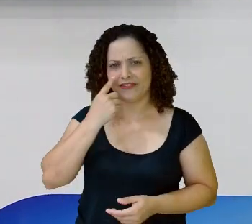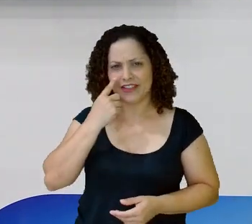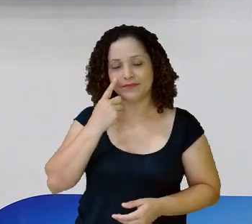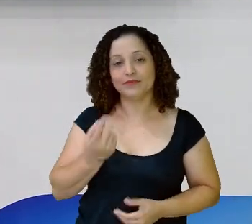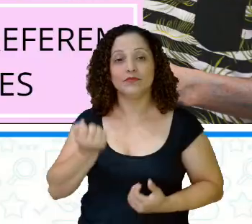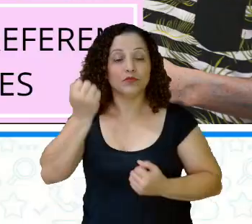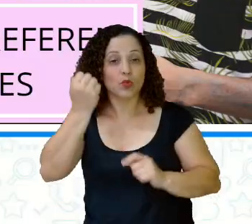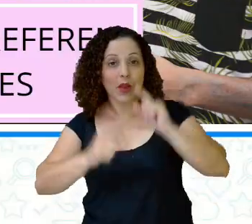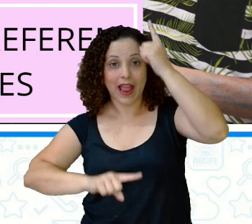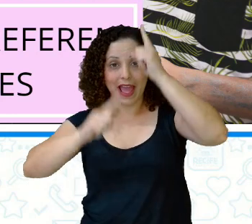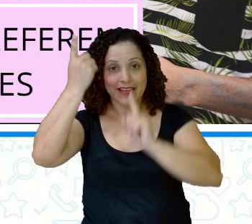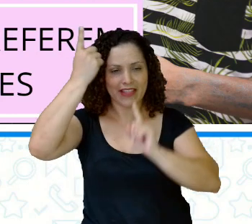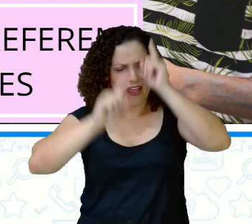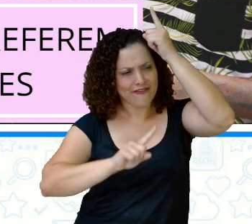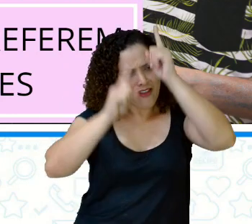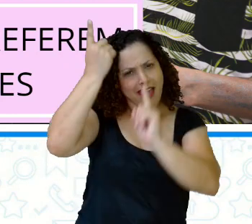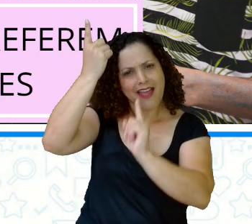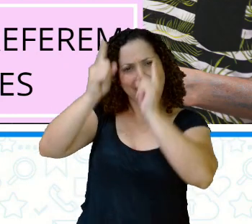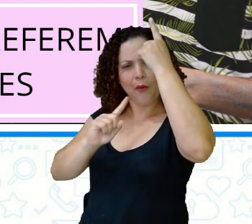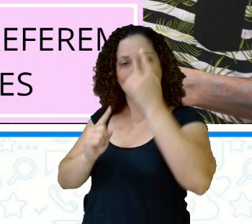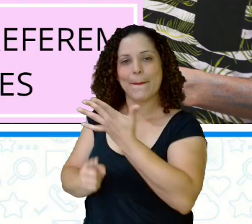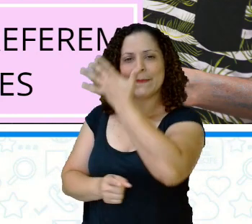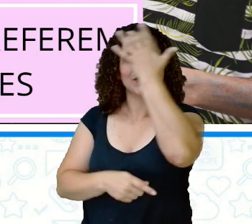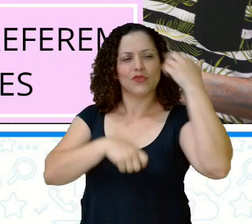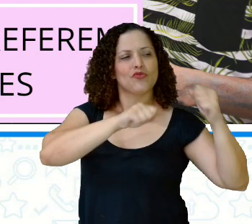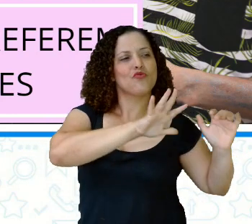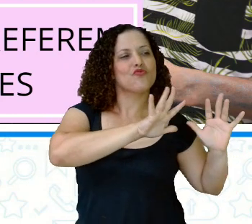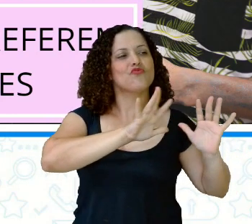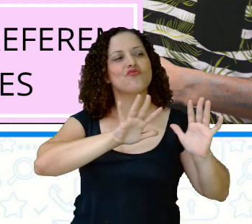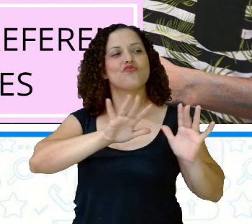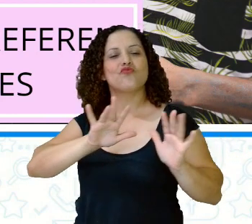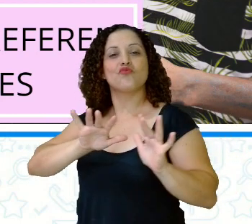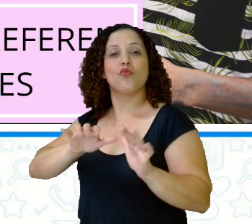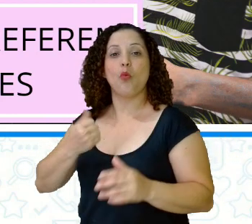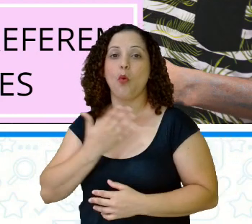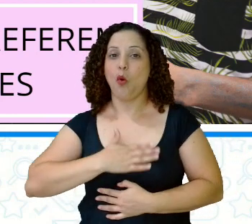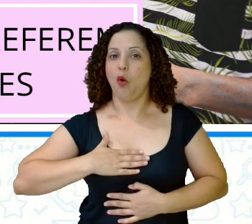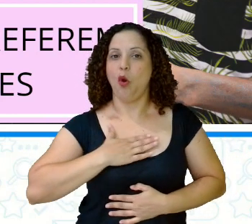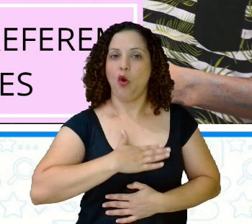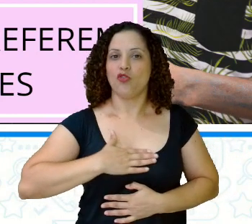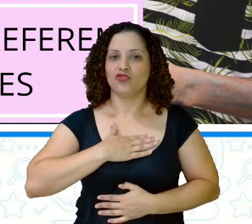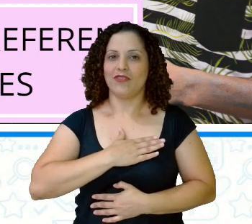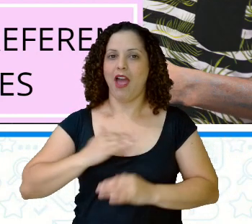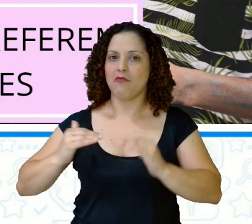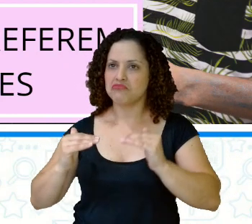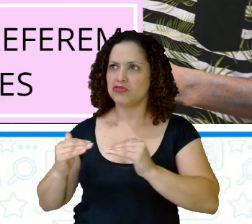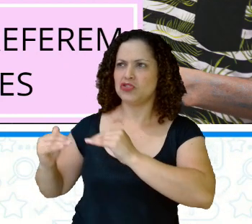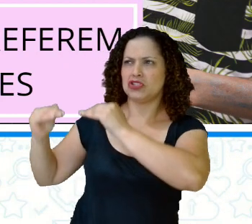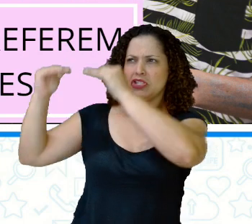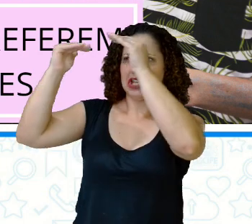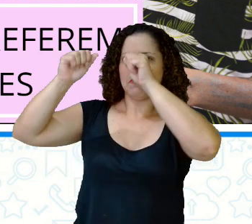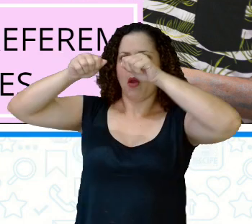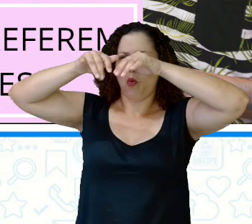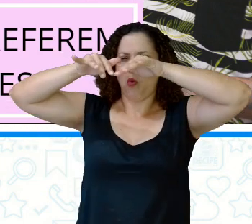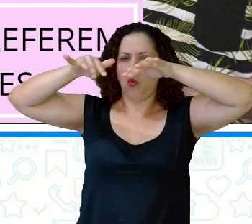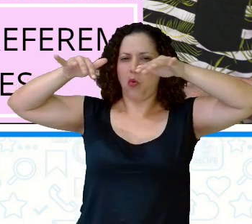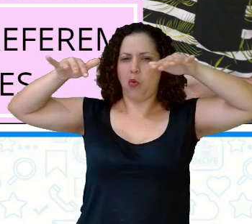carnaval Alguns foliões preferem curtir a festa nos camarotes, né? Tem gente que vai para a rua lá Que a gente chama da